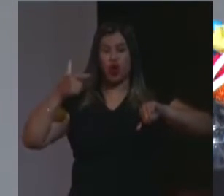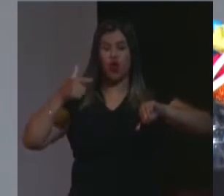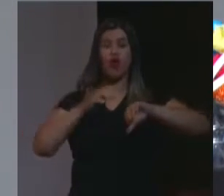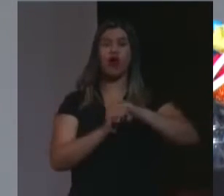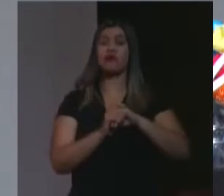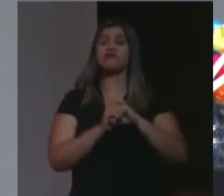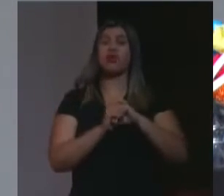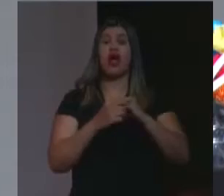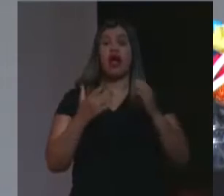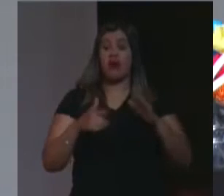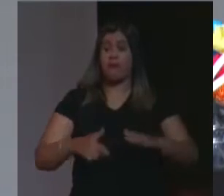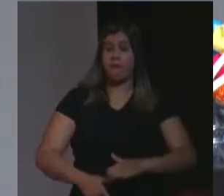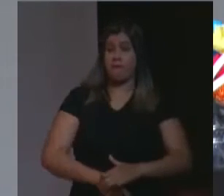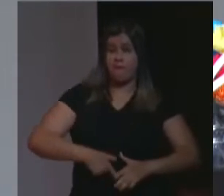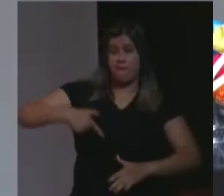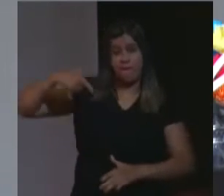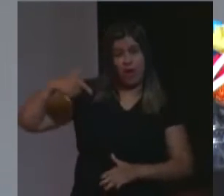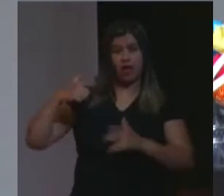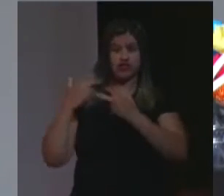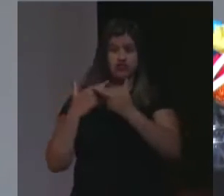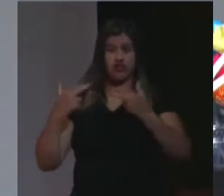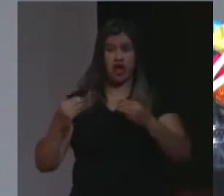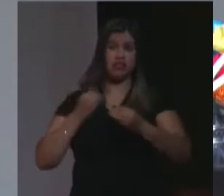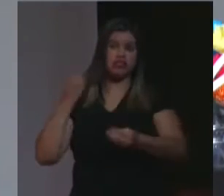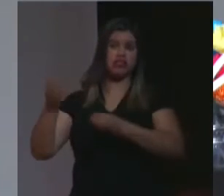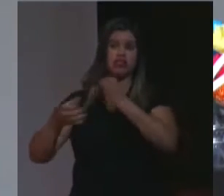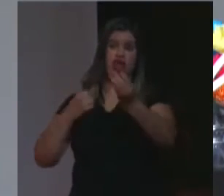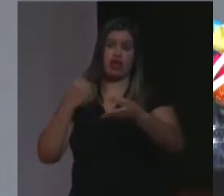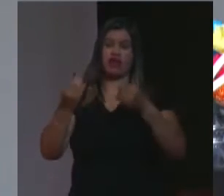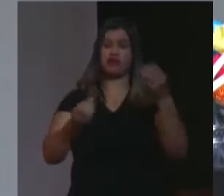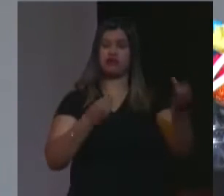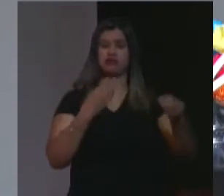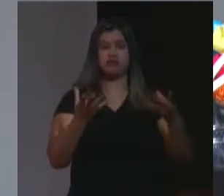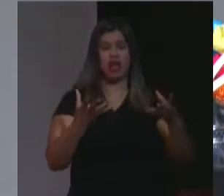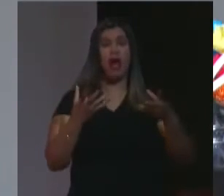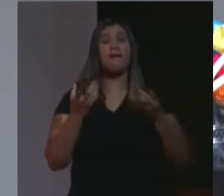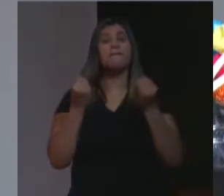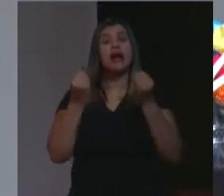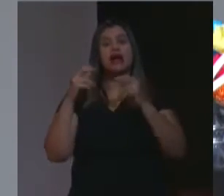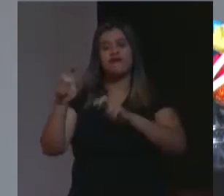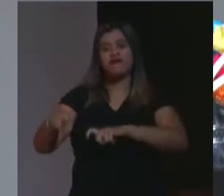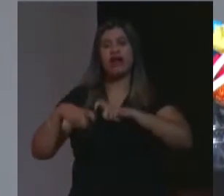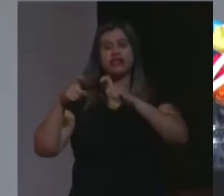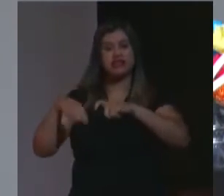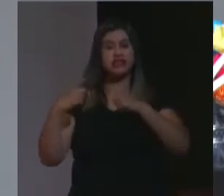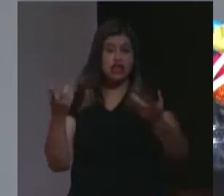MST sabe como está o campo, as populações indígenas sabem como está o entorno deles,